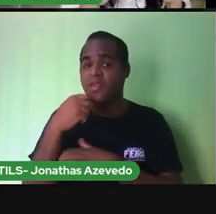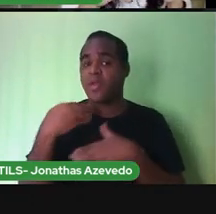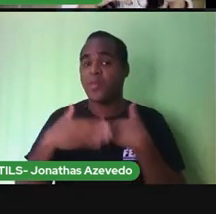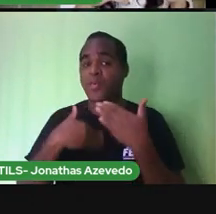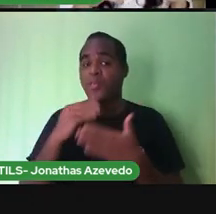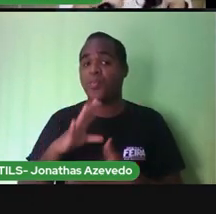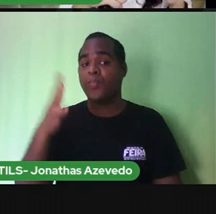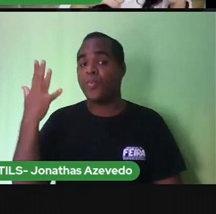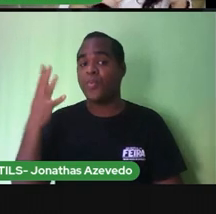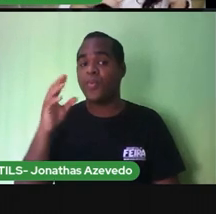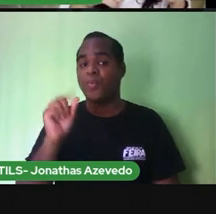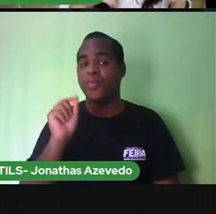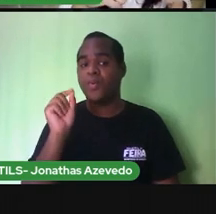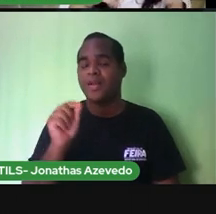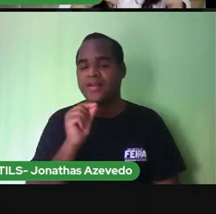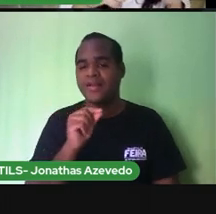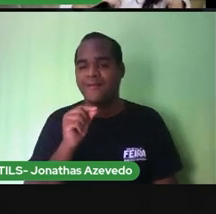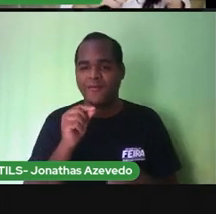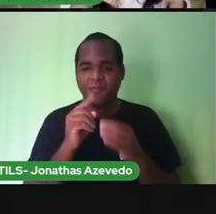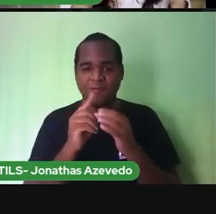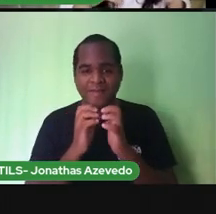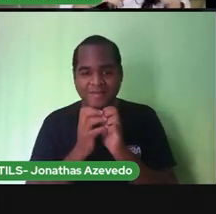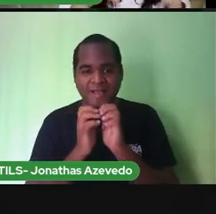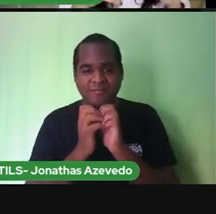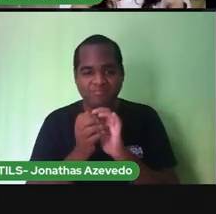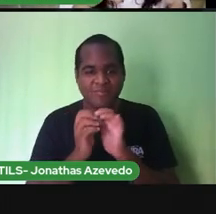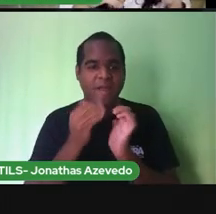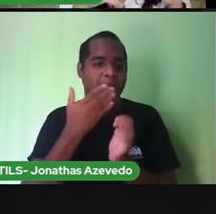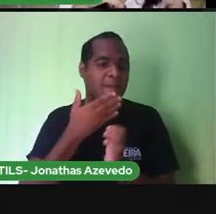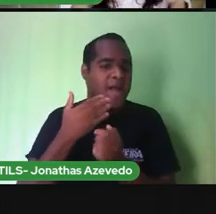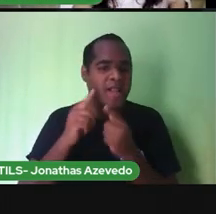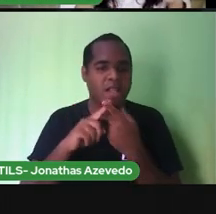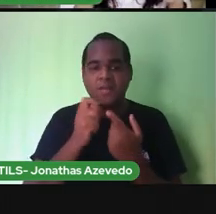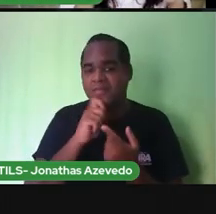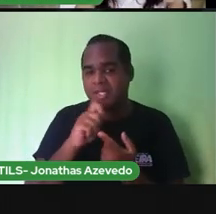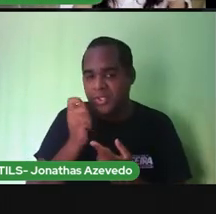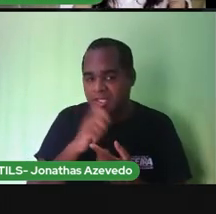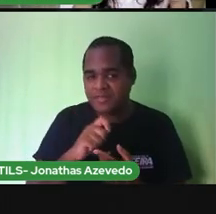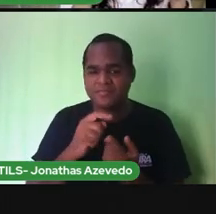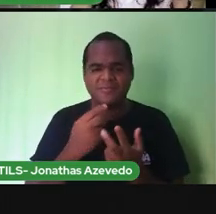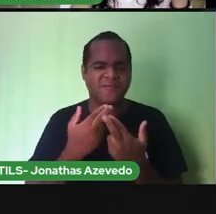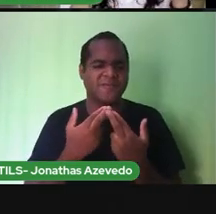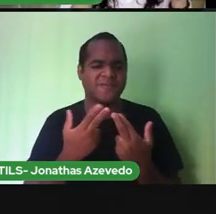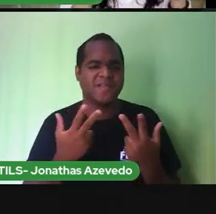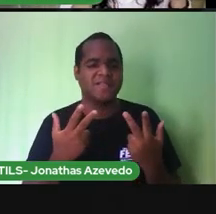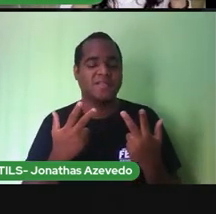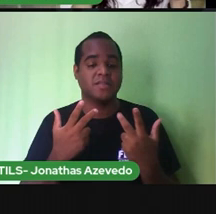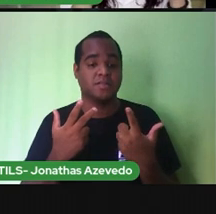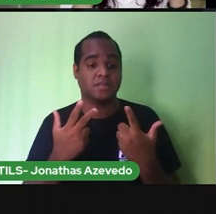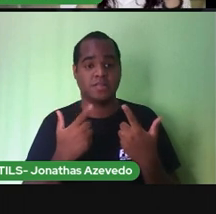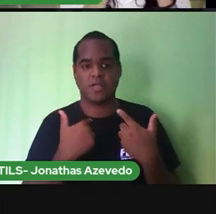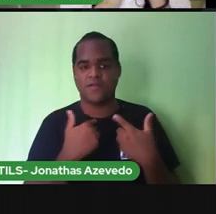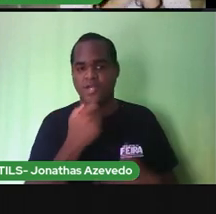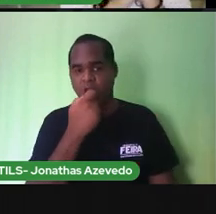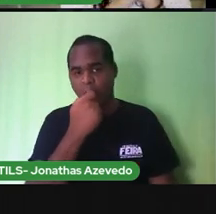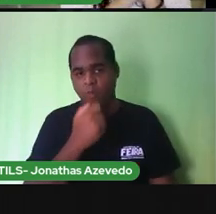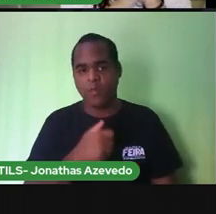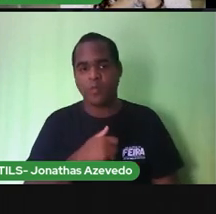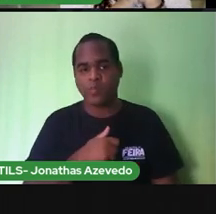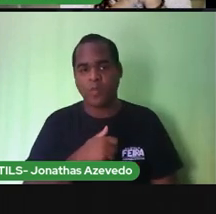depois que mastiga a bala, o pirulito, que fica lá com o chicletão.